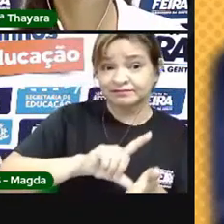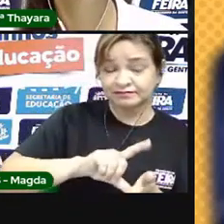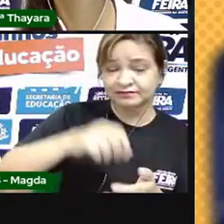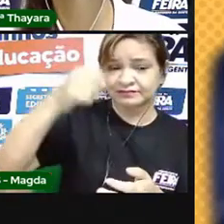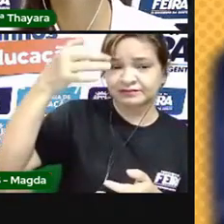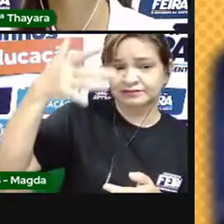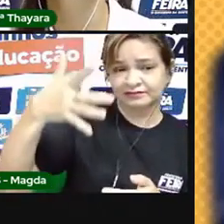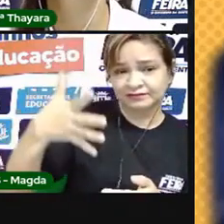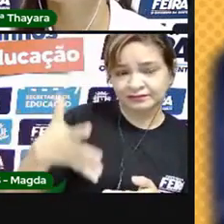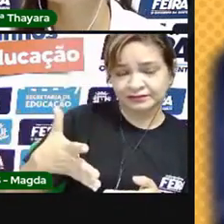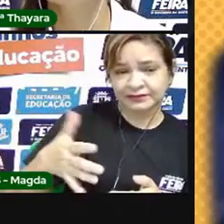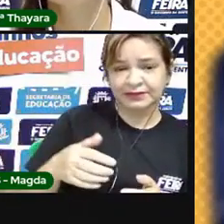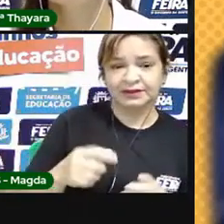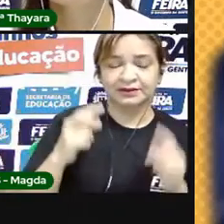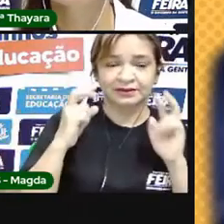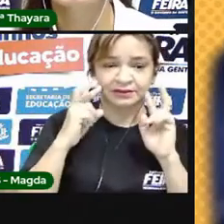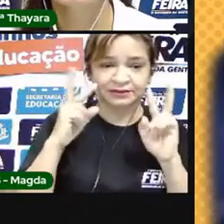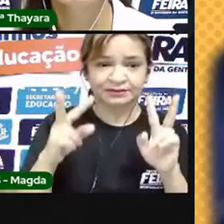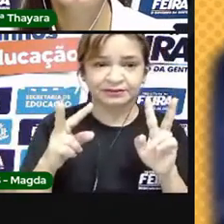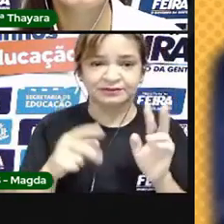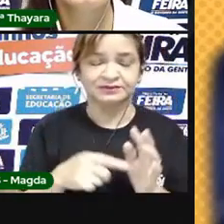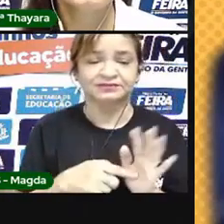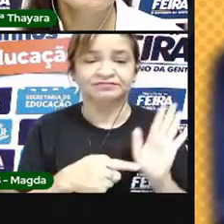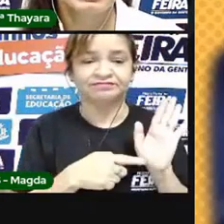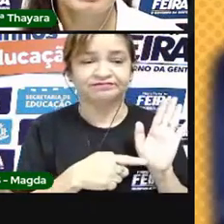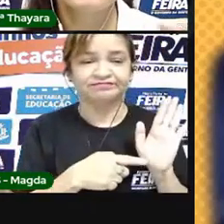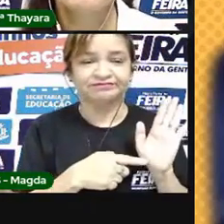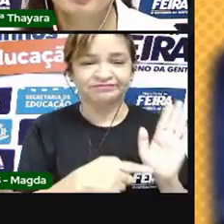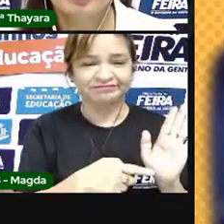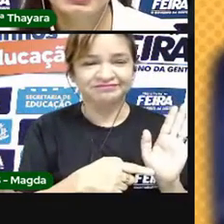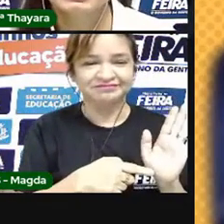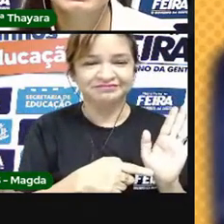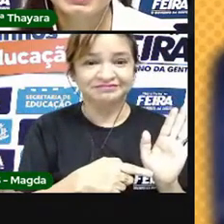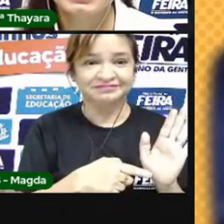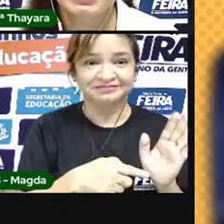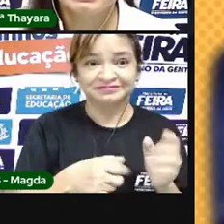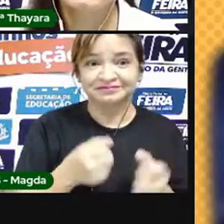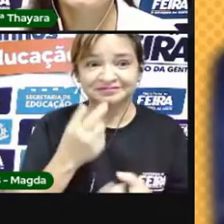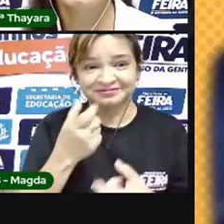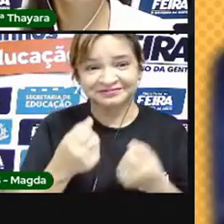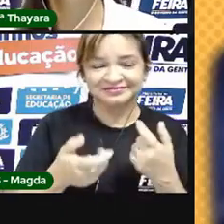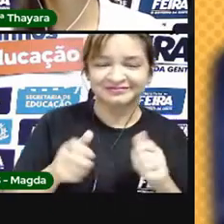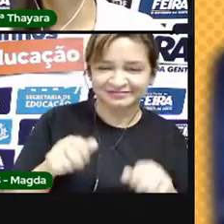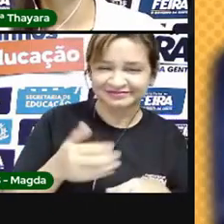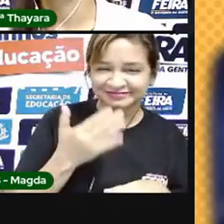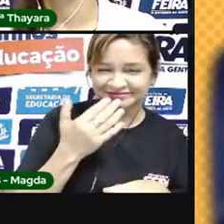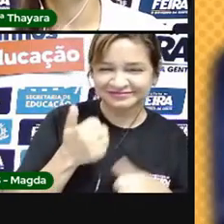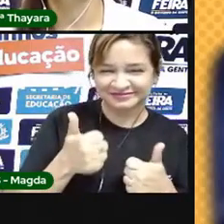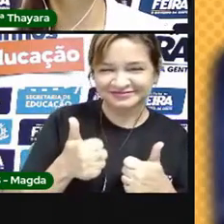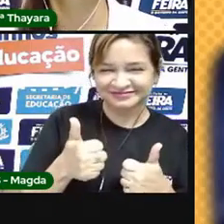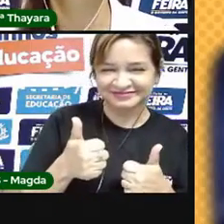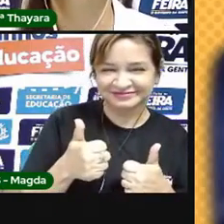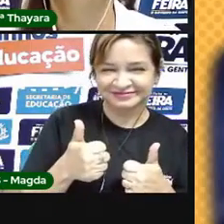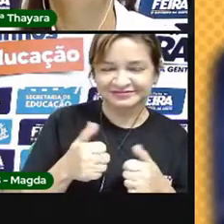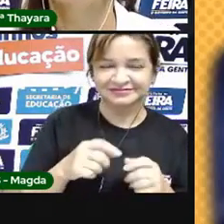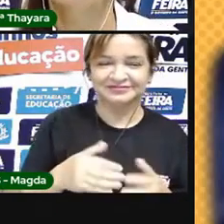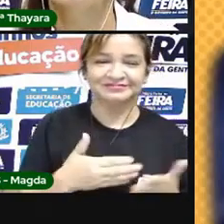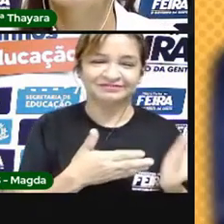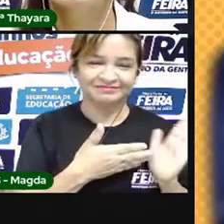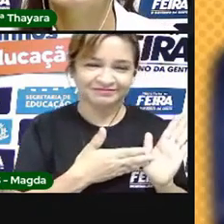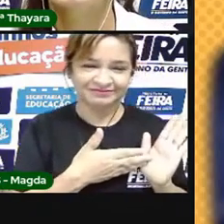elas, eu quero que vocês assistam esse videozinho aí. Pode preparar a pipoca, se quiserem, tá? Vou colocar aqui para vocês.